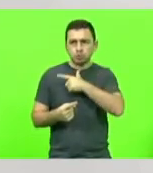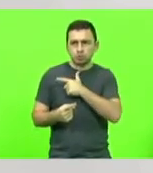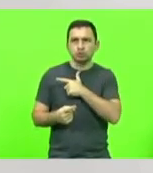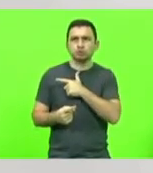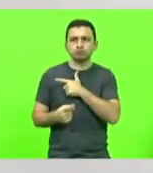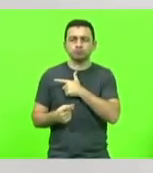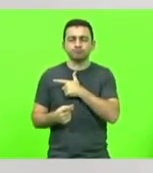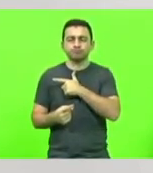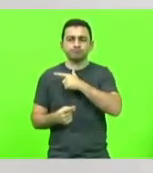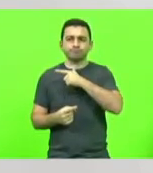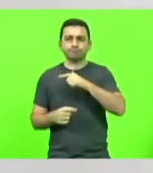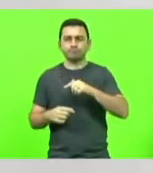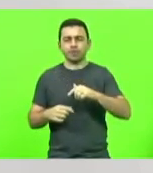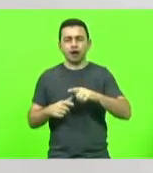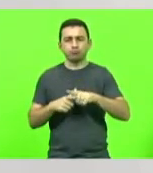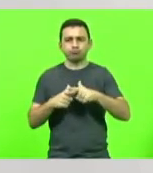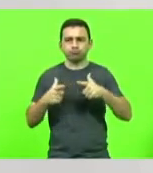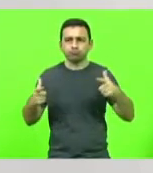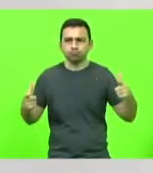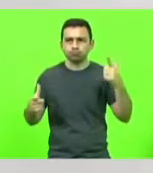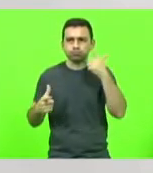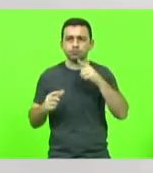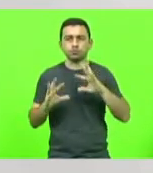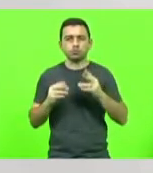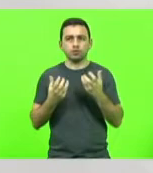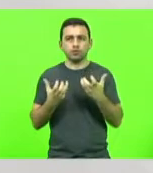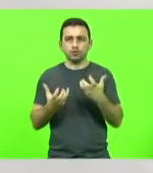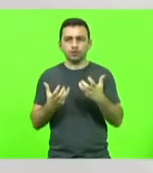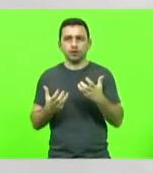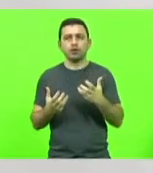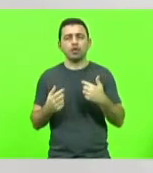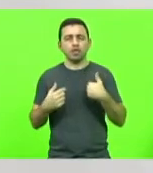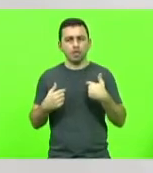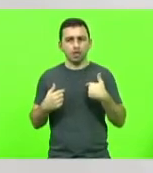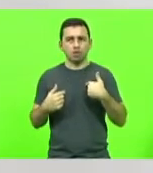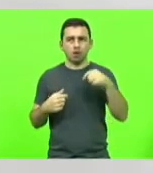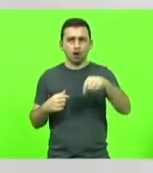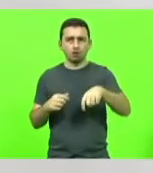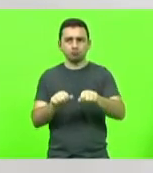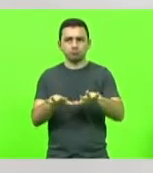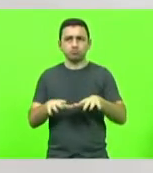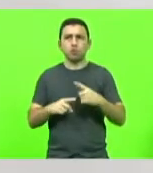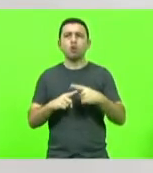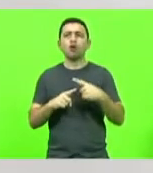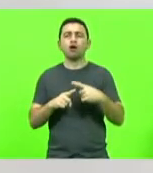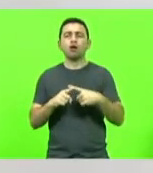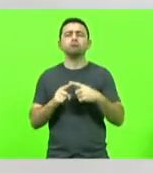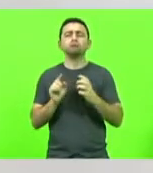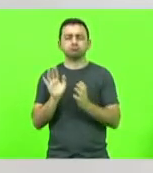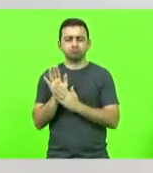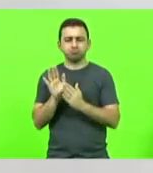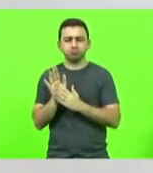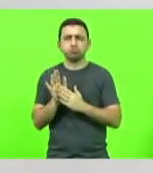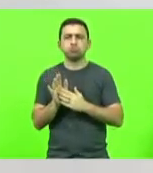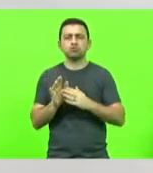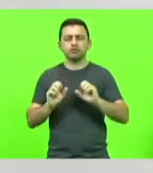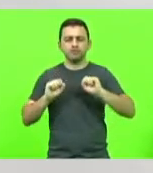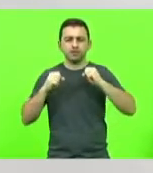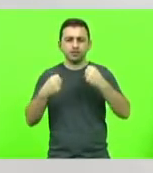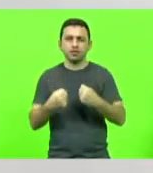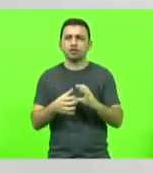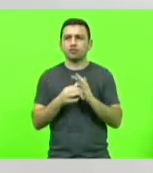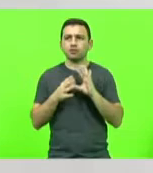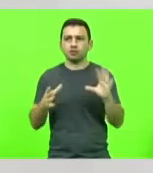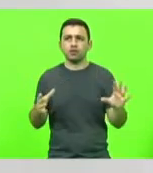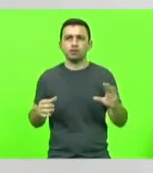Estou no parlamento para fiscalizar, propor e defender principalmente as liberdades. A principal delas